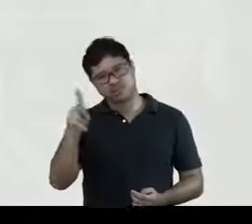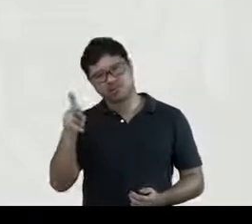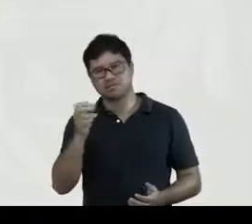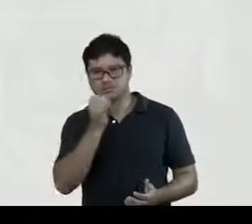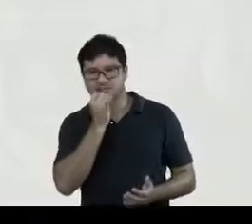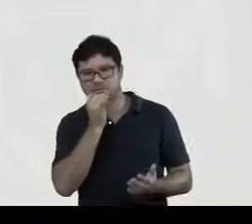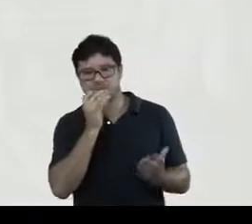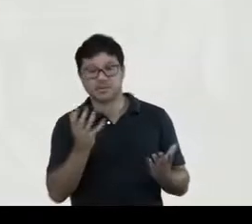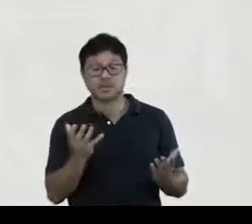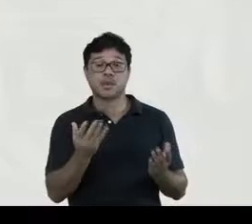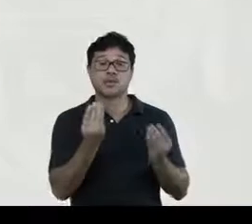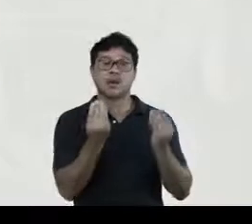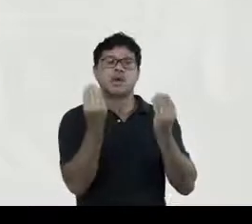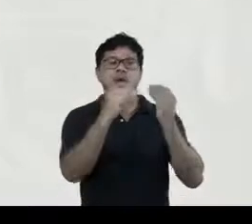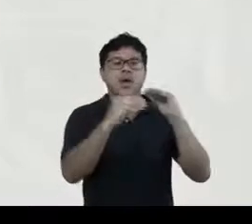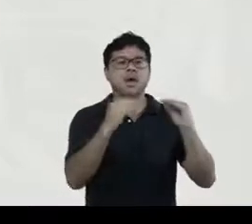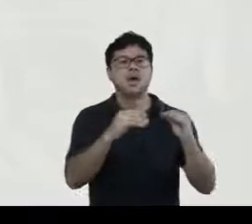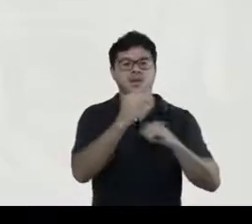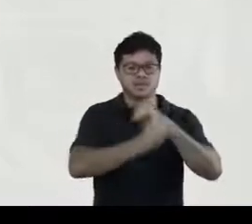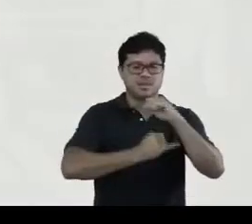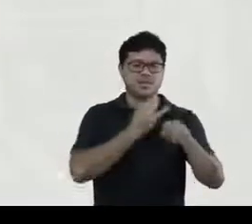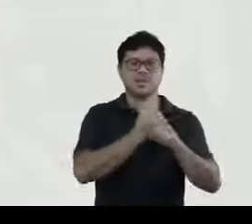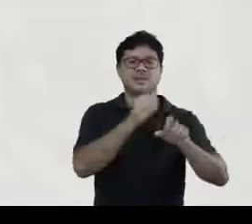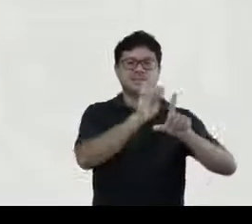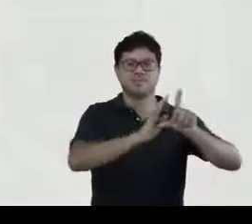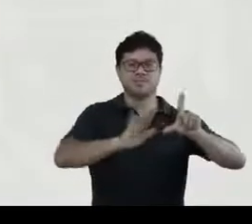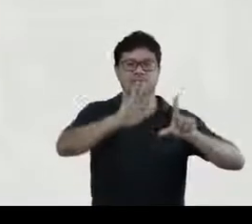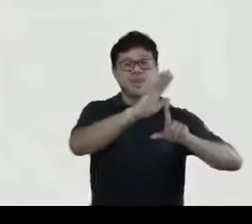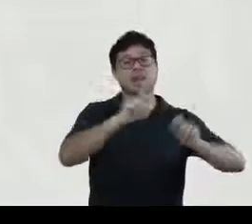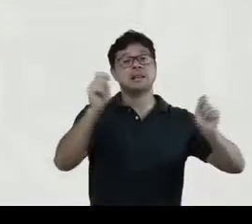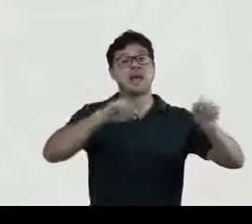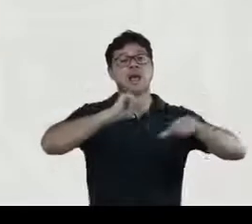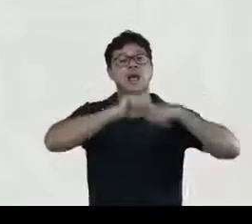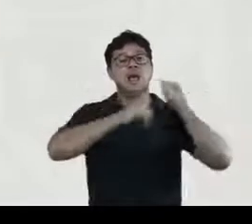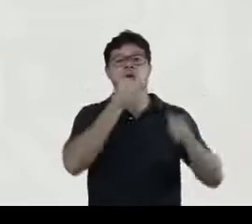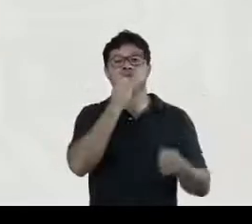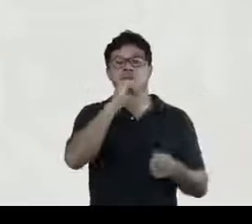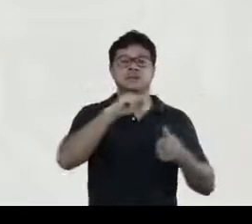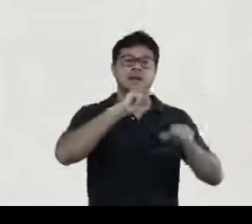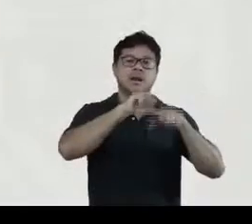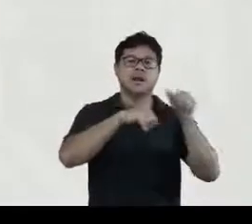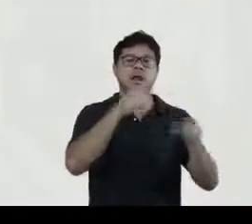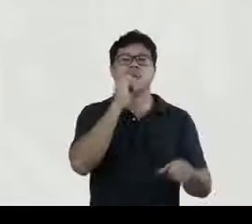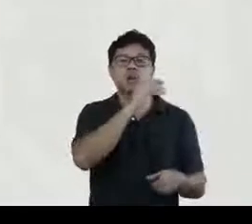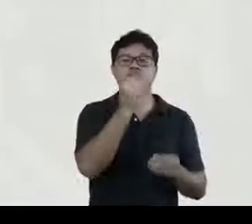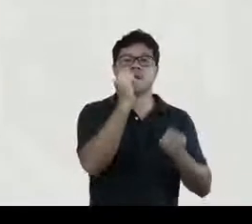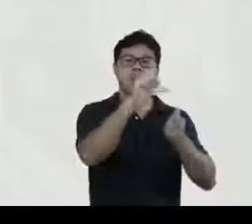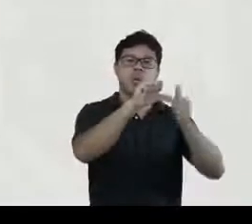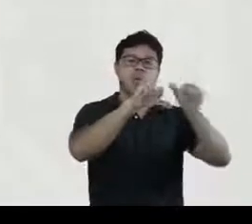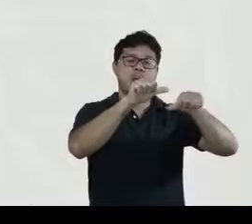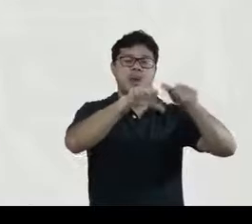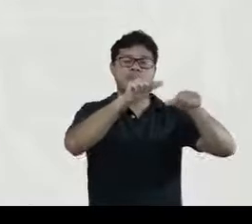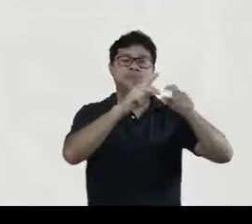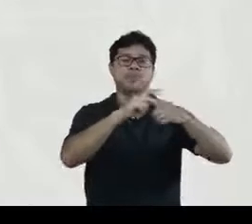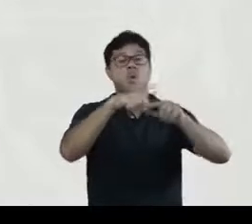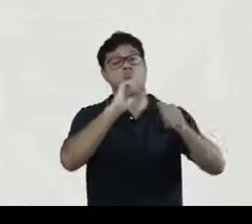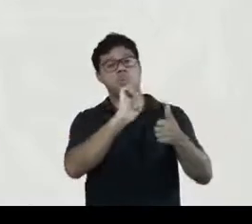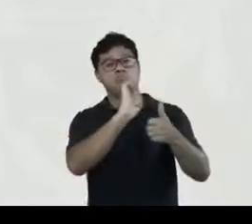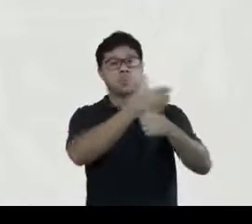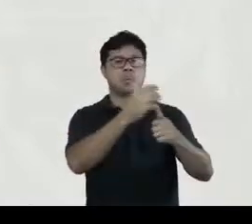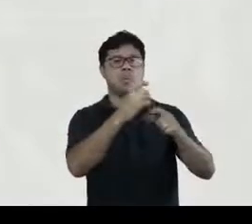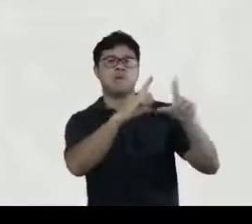línia permitia de actualizar as coisas ao besoin de remplacer de fotos por de nouvelles fotos mais mais